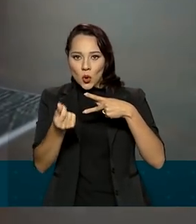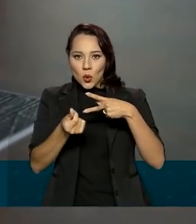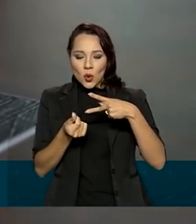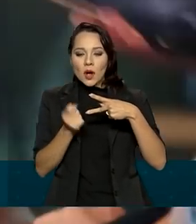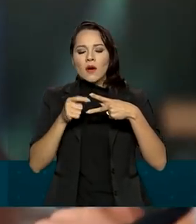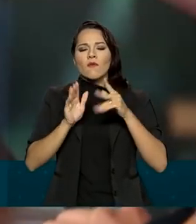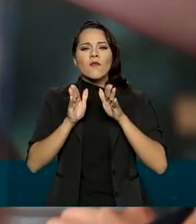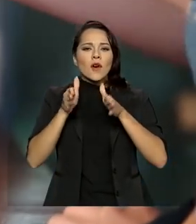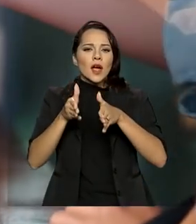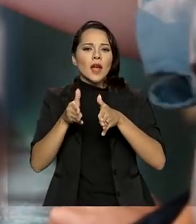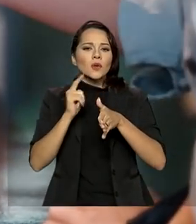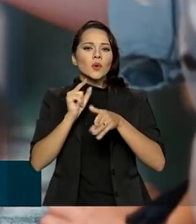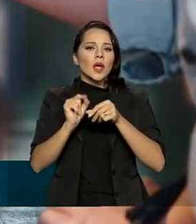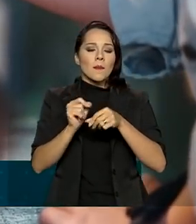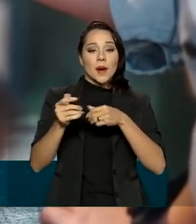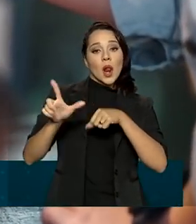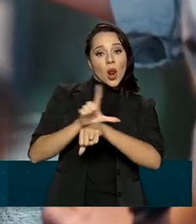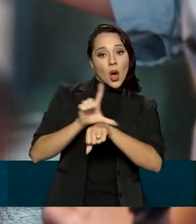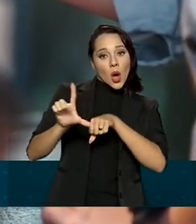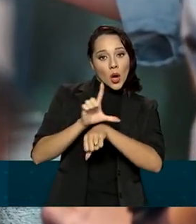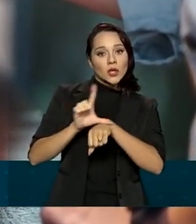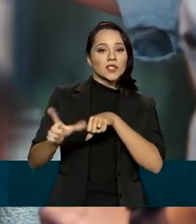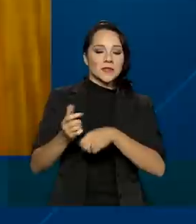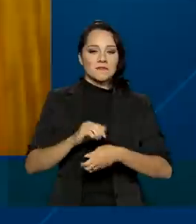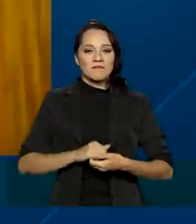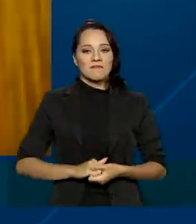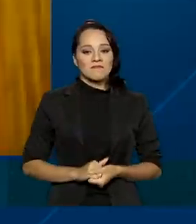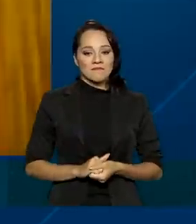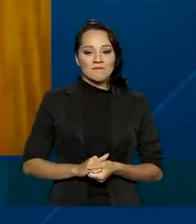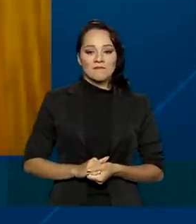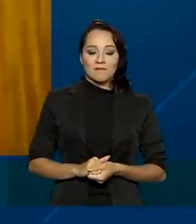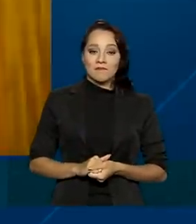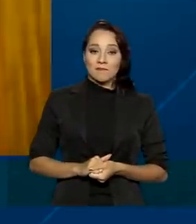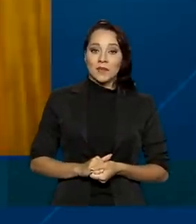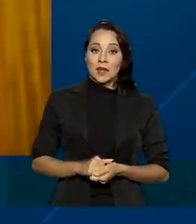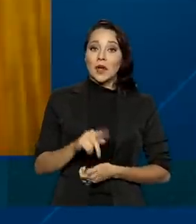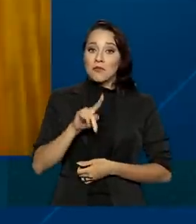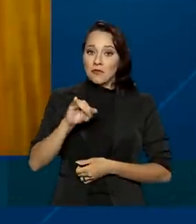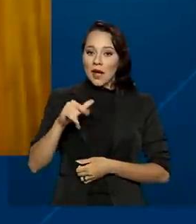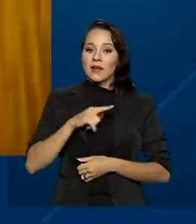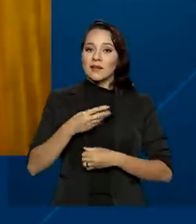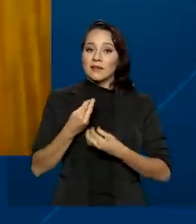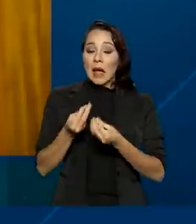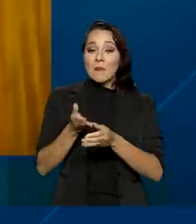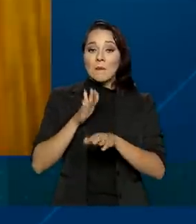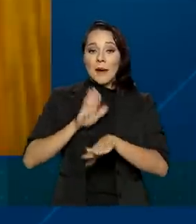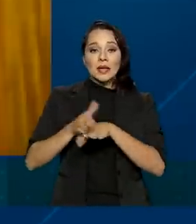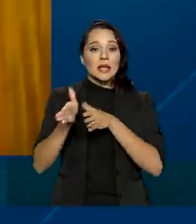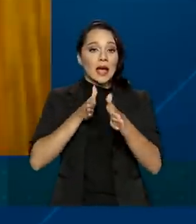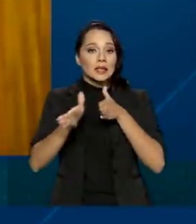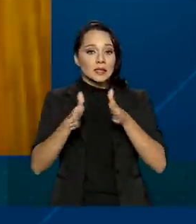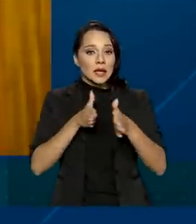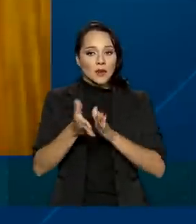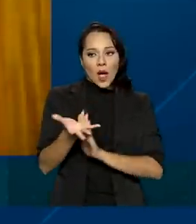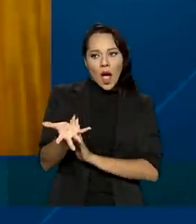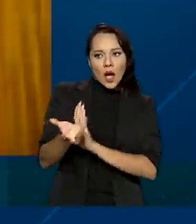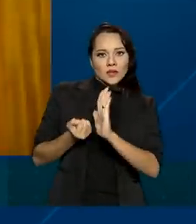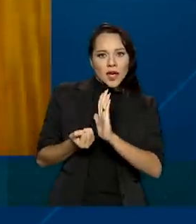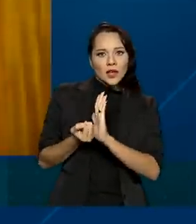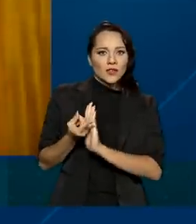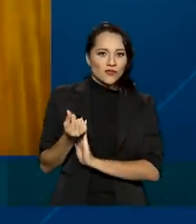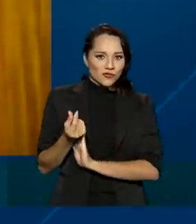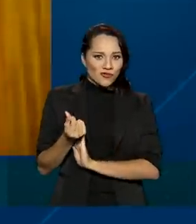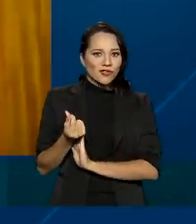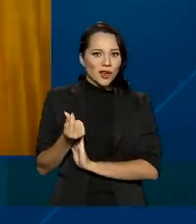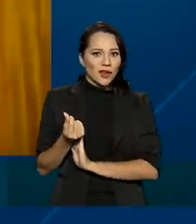voltados para estabelecimentos comerciais. Vai dar acesso ao saque de dinheiro,